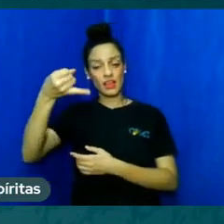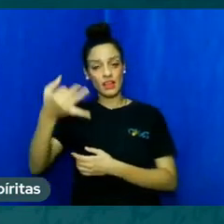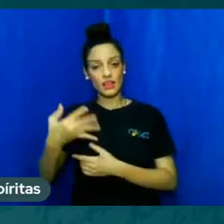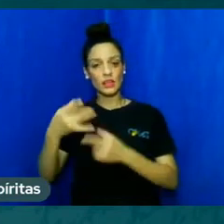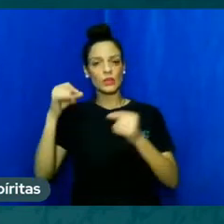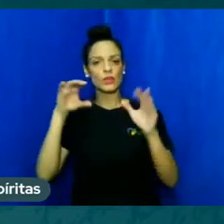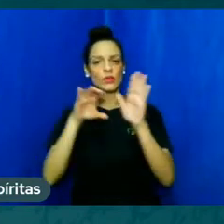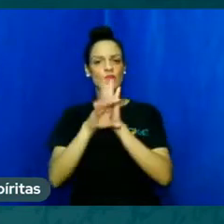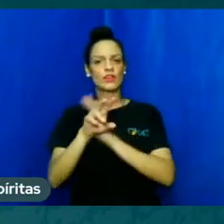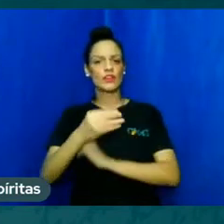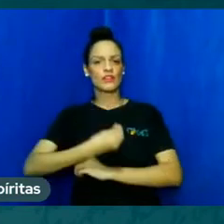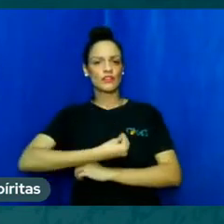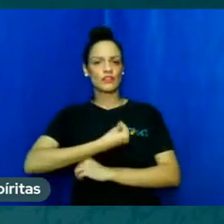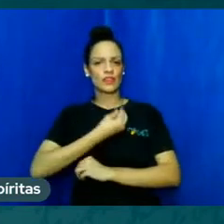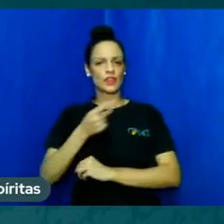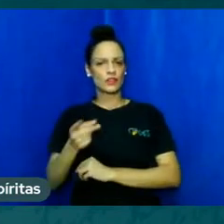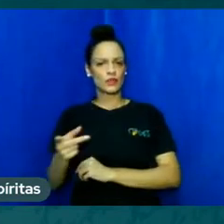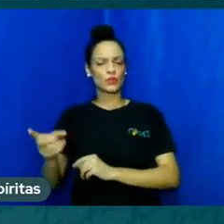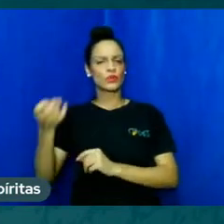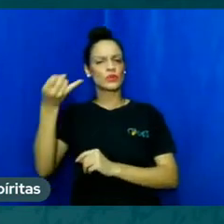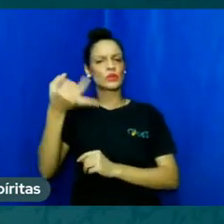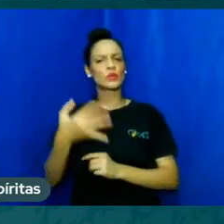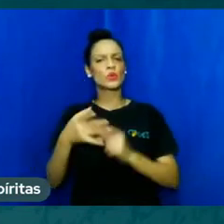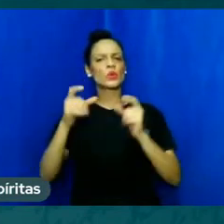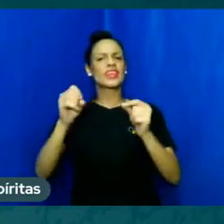relativa. Podem explicar?